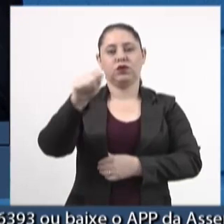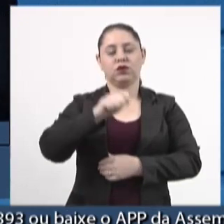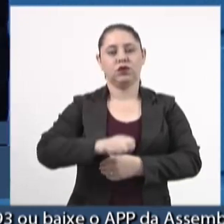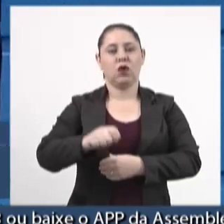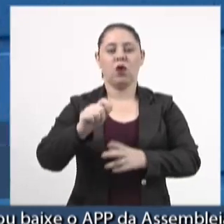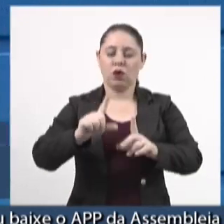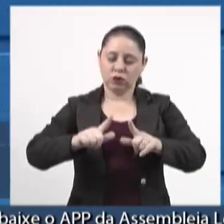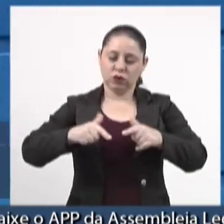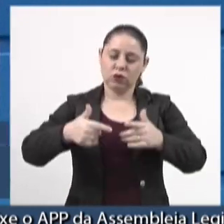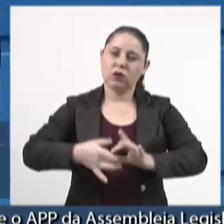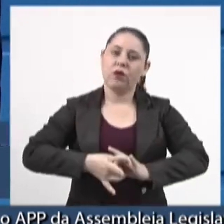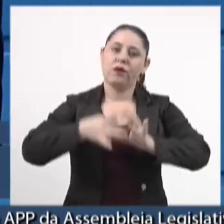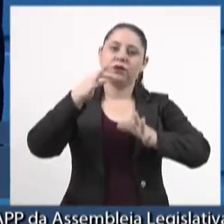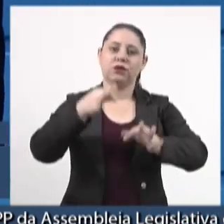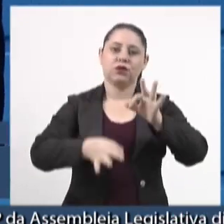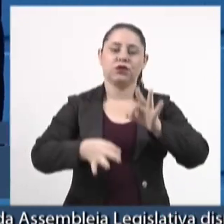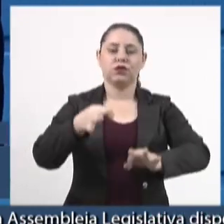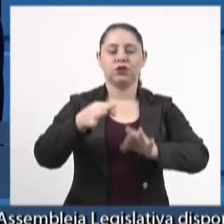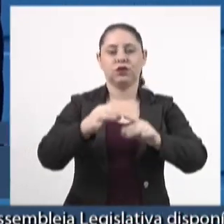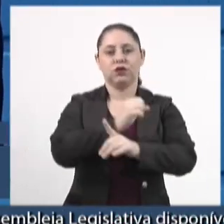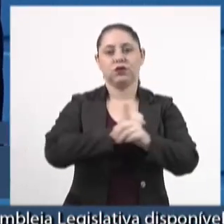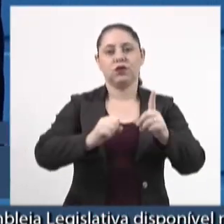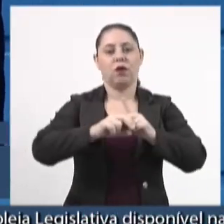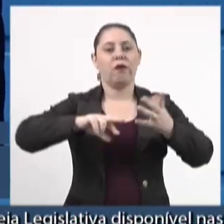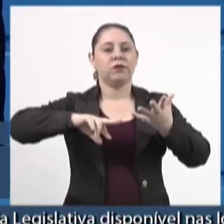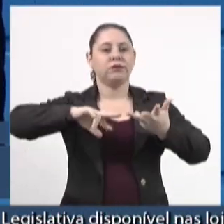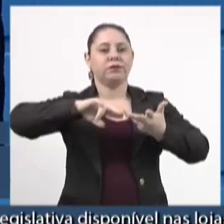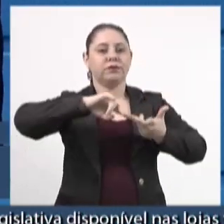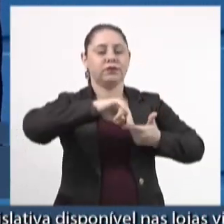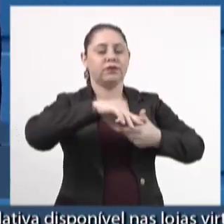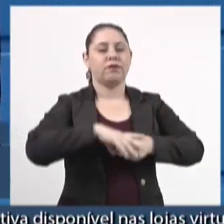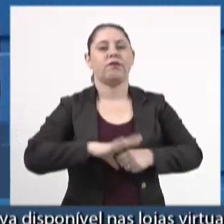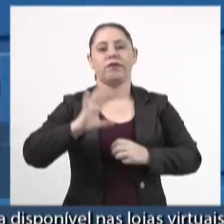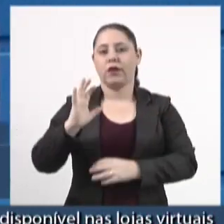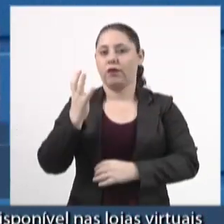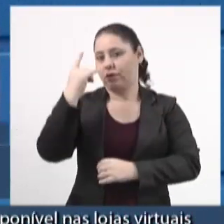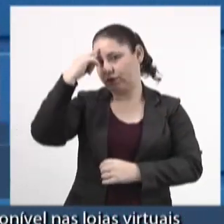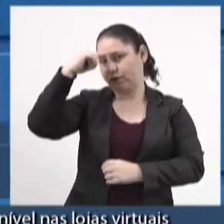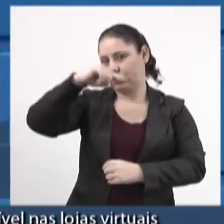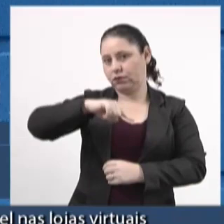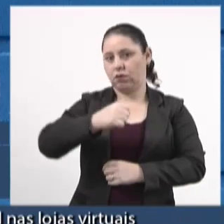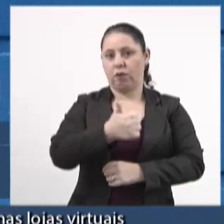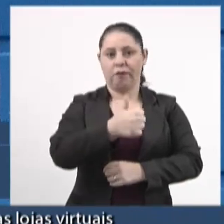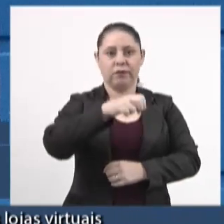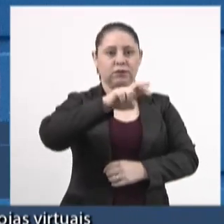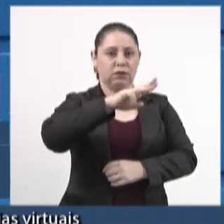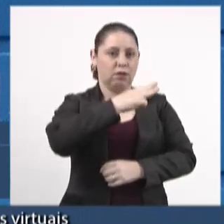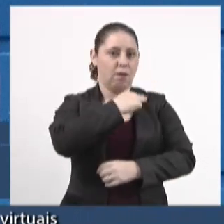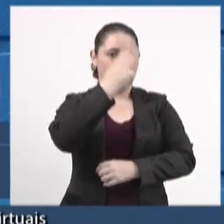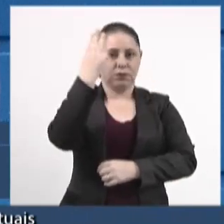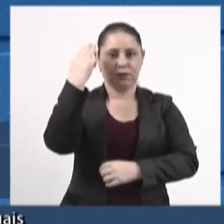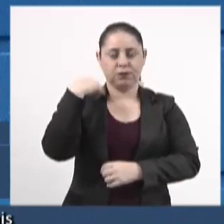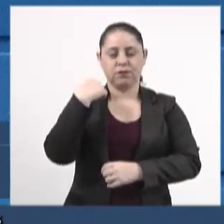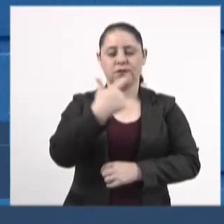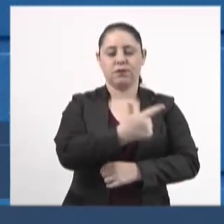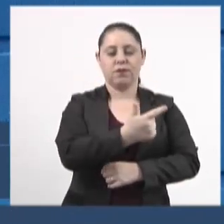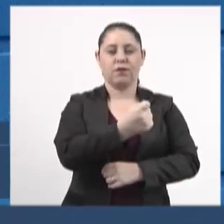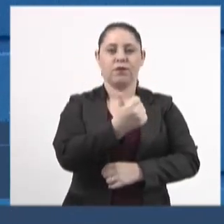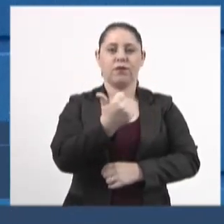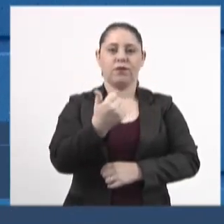Emancipatórias, Justiça Social e Diversidade, ocorrida no dia 15 de maio de